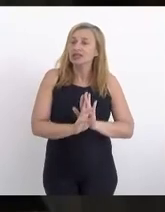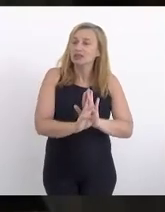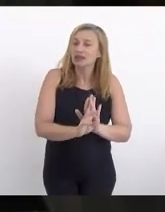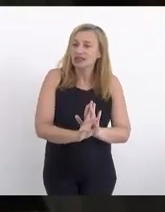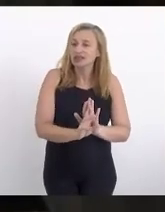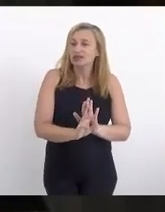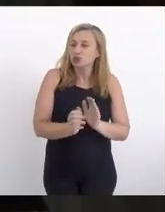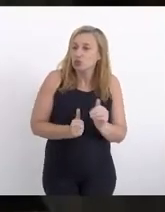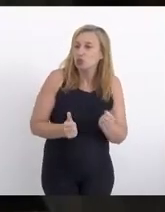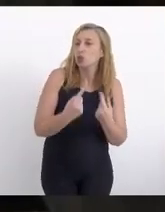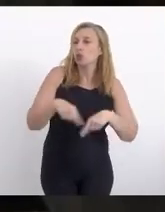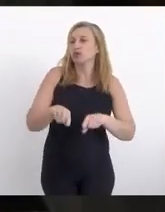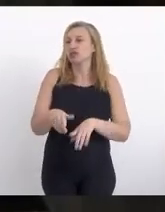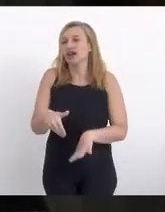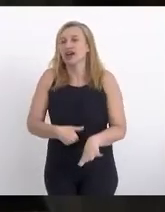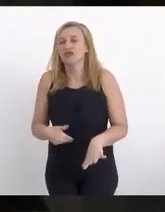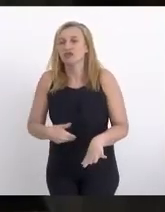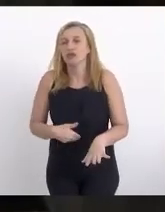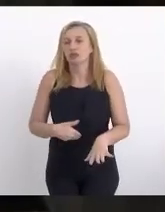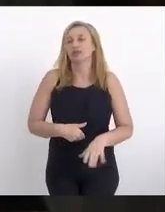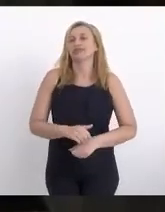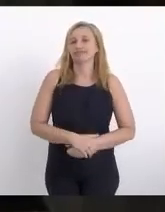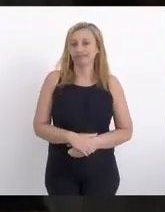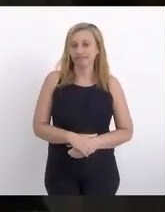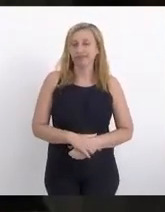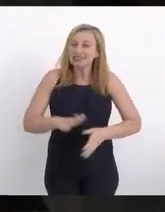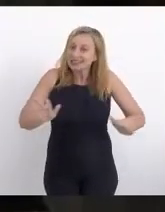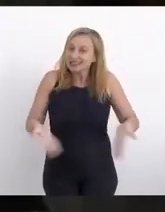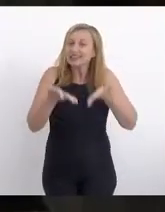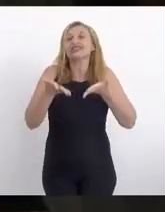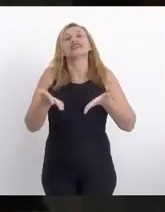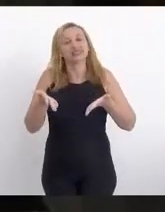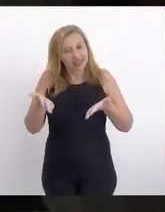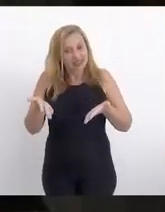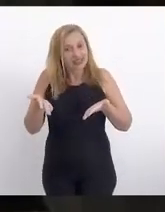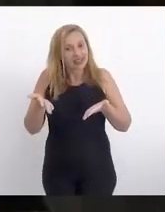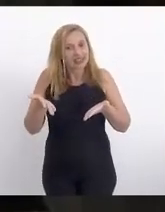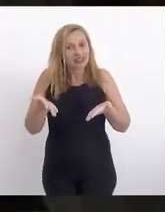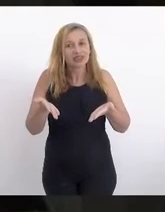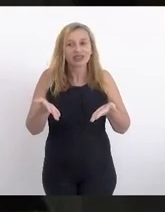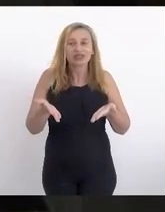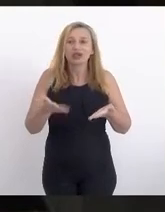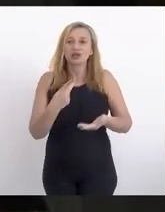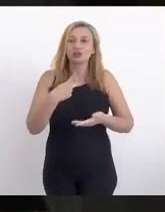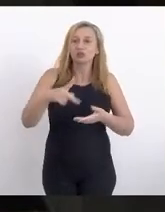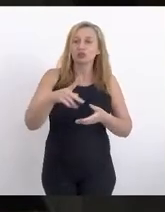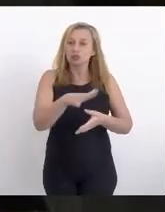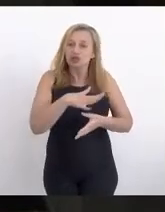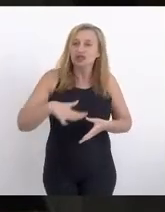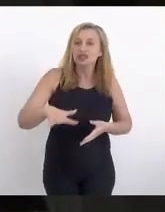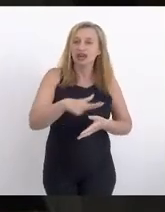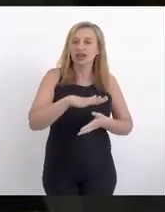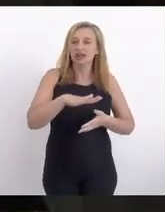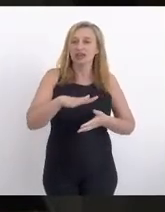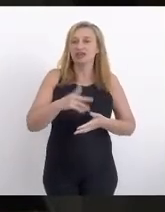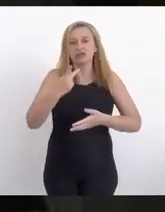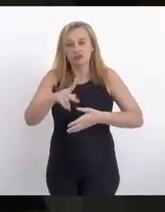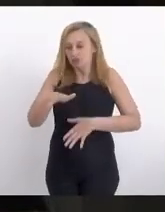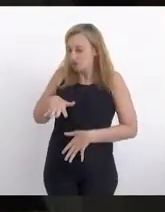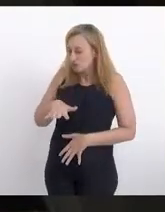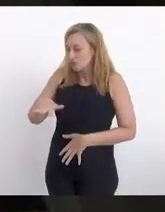no enfrentamento à fome, no combate à fome, tomando iniciativas para que, nos seus territórios, nas suas comunidades,